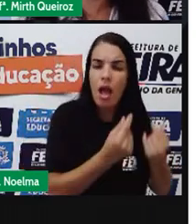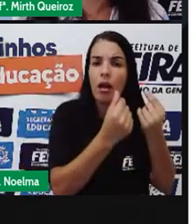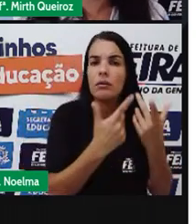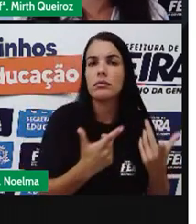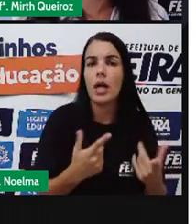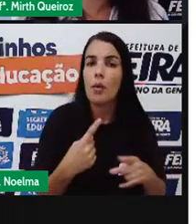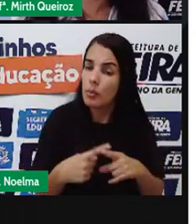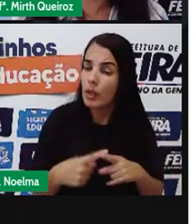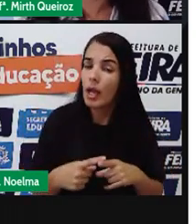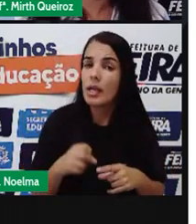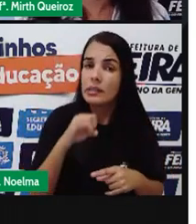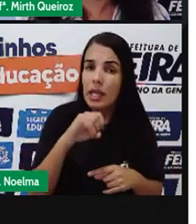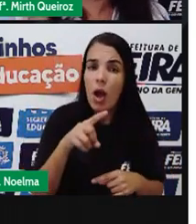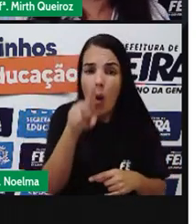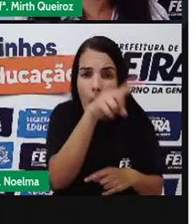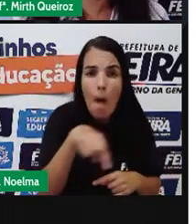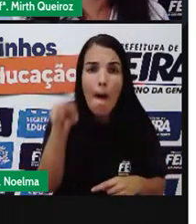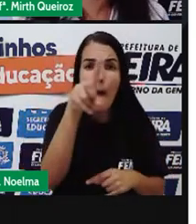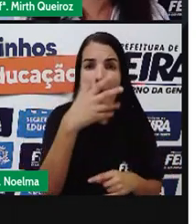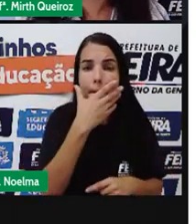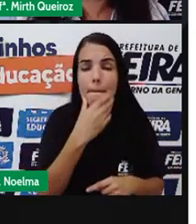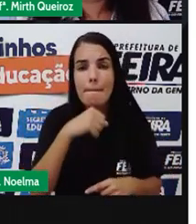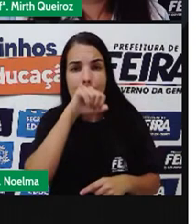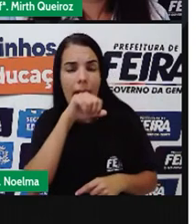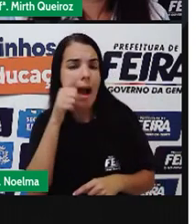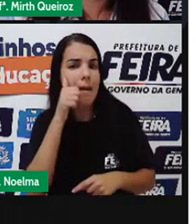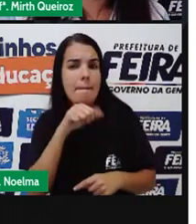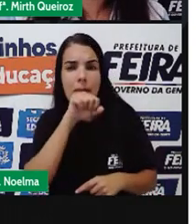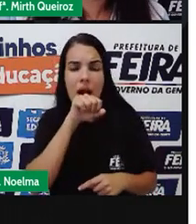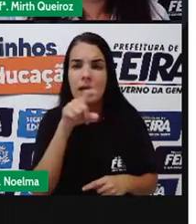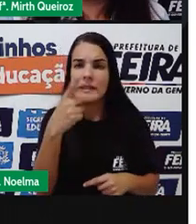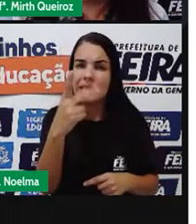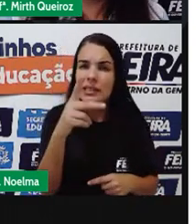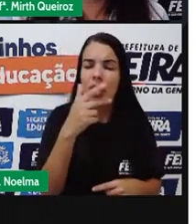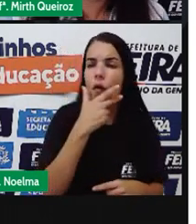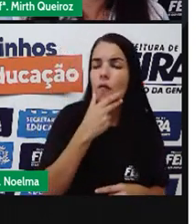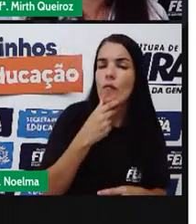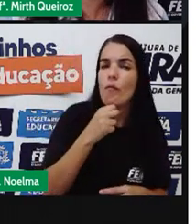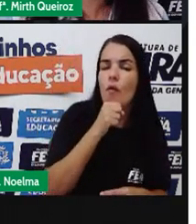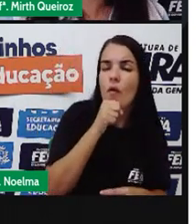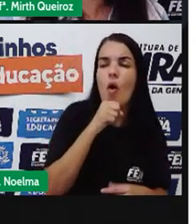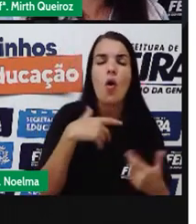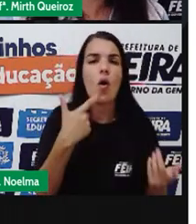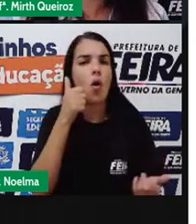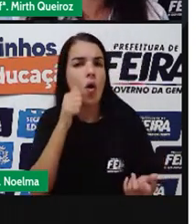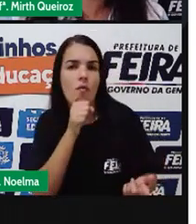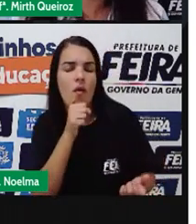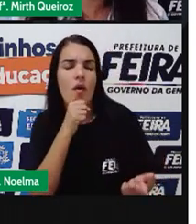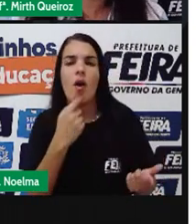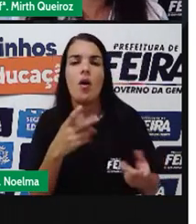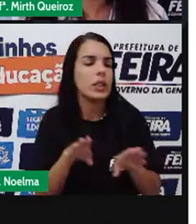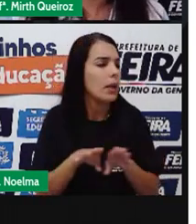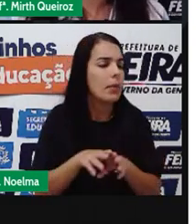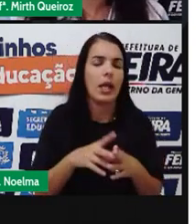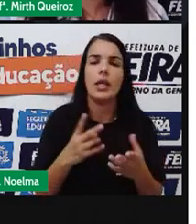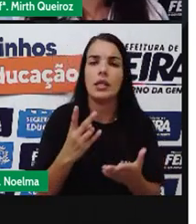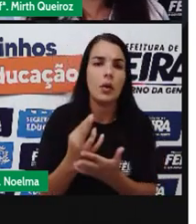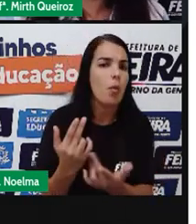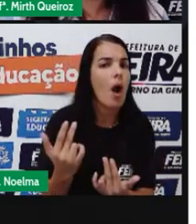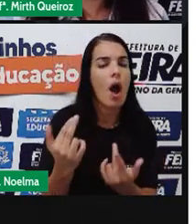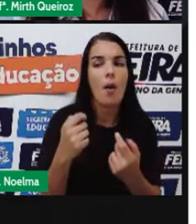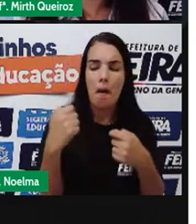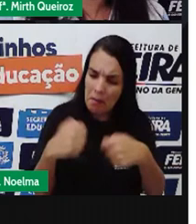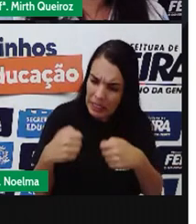Que os próprios Pais de vocês Eu acredito Que os seus avós Com os seus pais Foi da mesma forma Da mesma forma Né